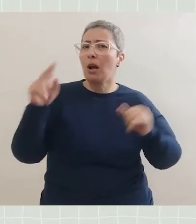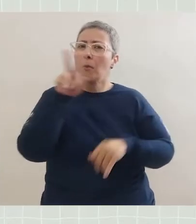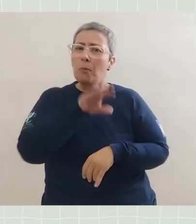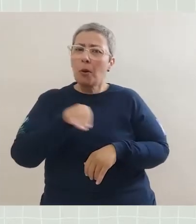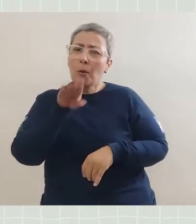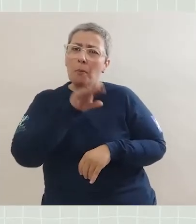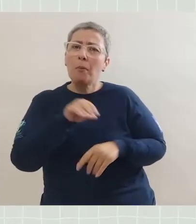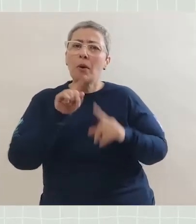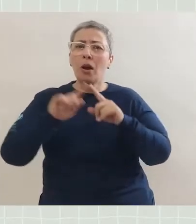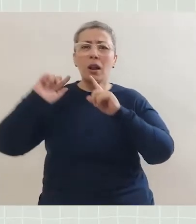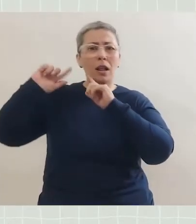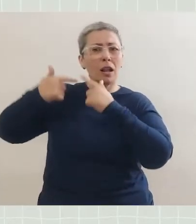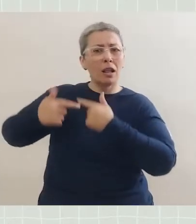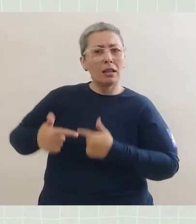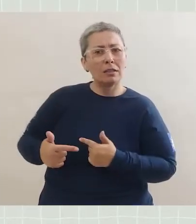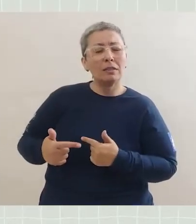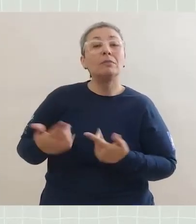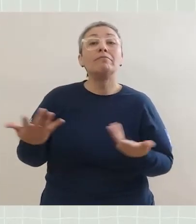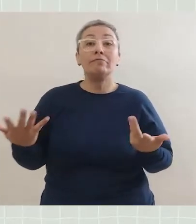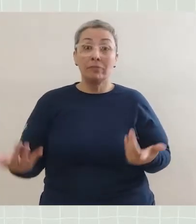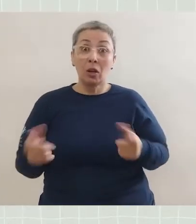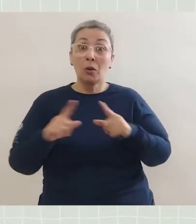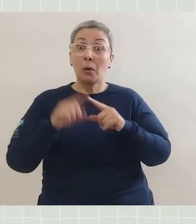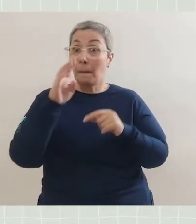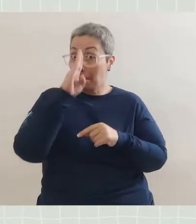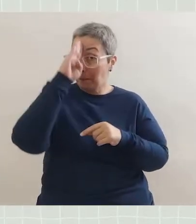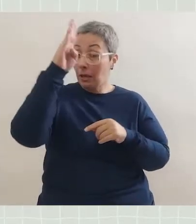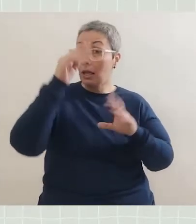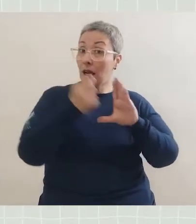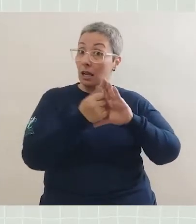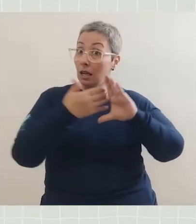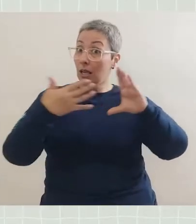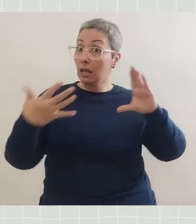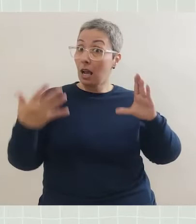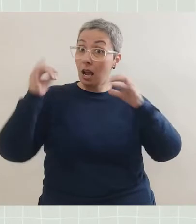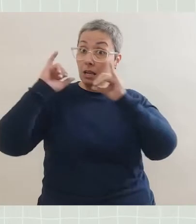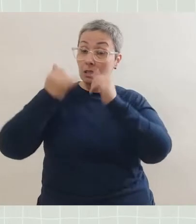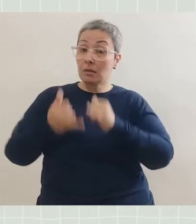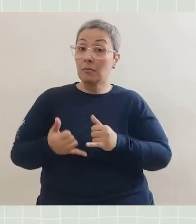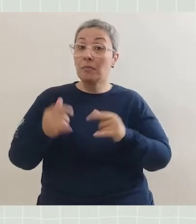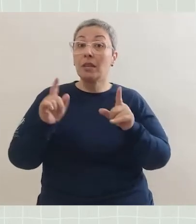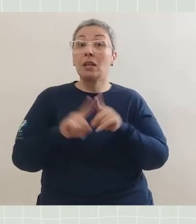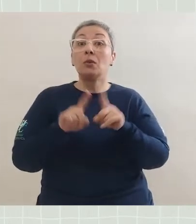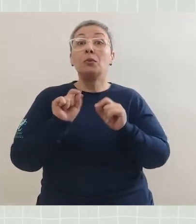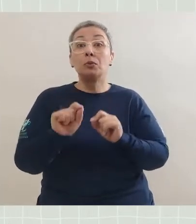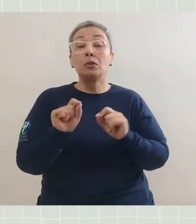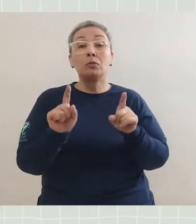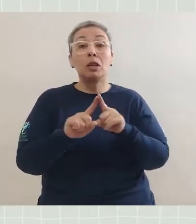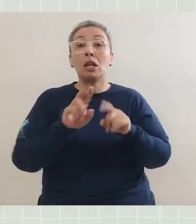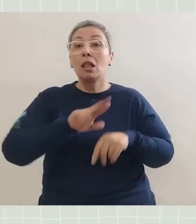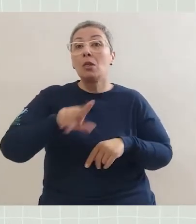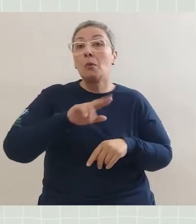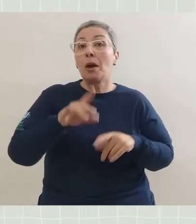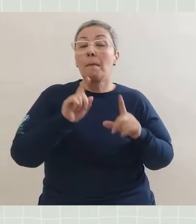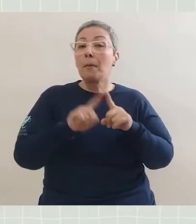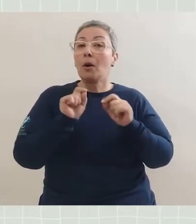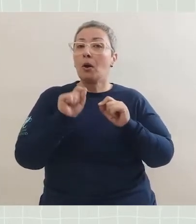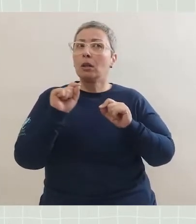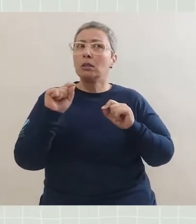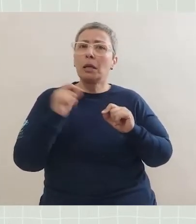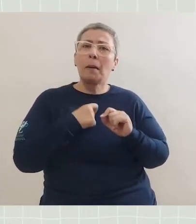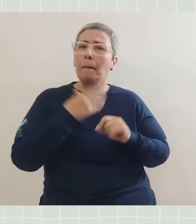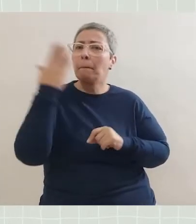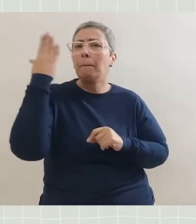transmitida principalmente de forma oral, de geração para geração, principais características de uma lenda. As